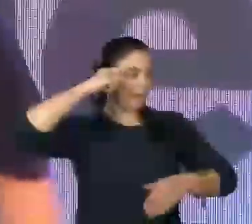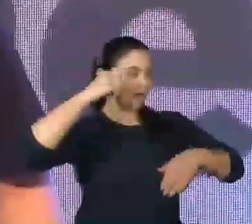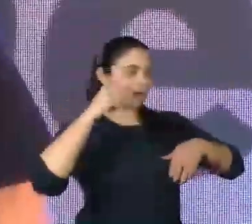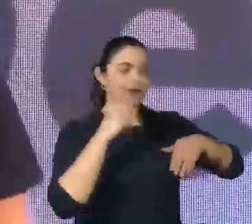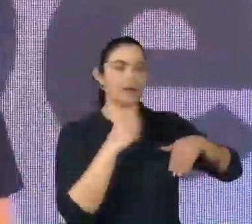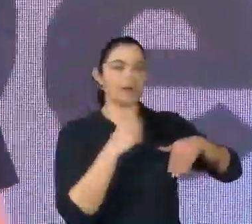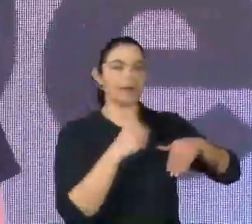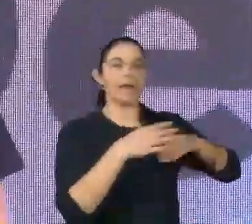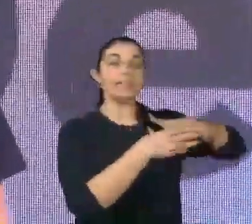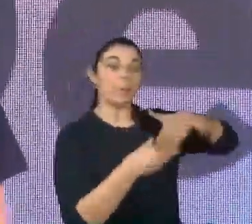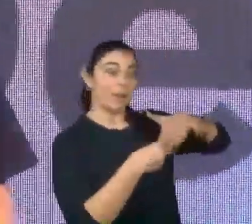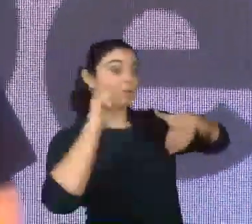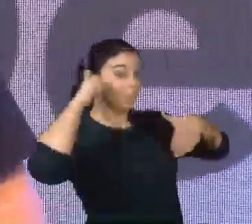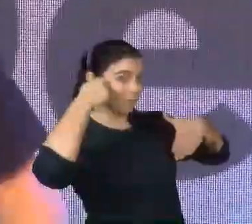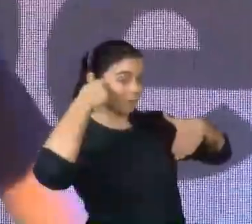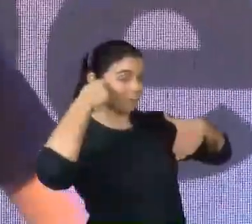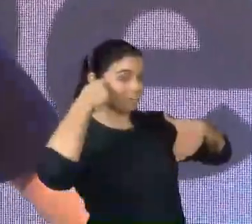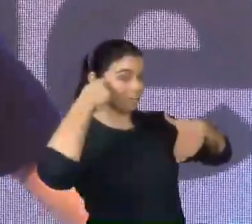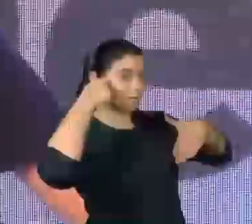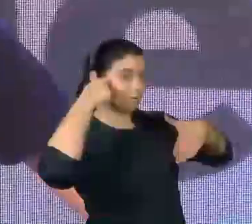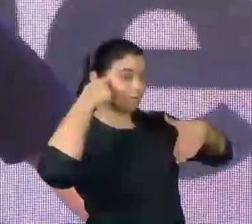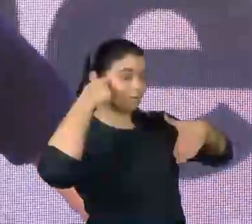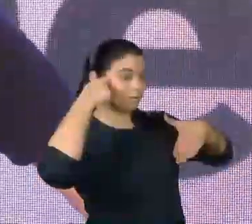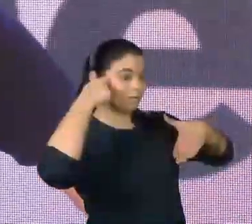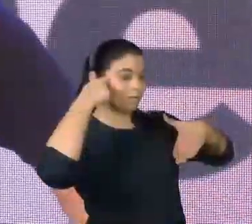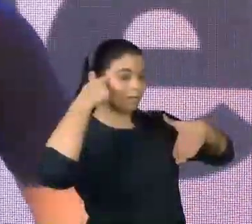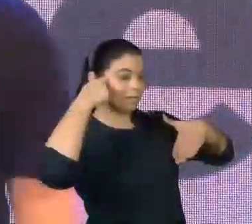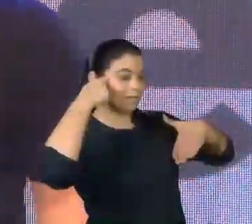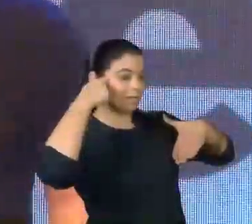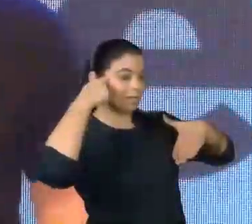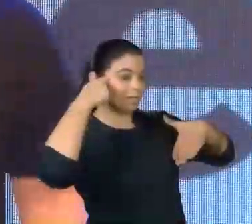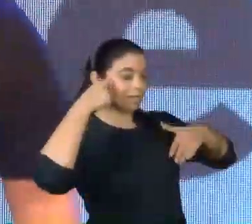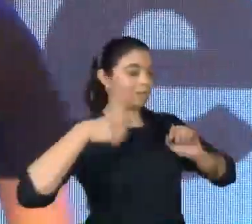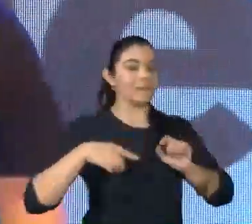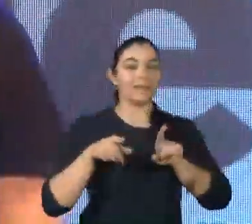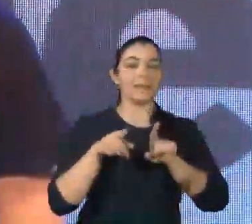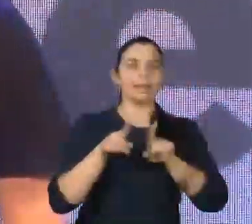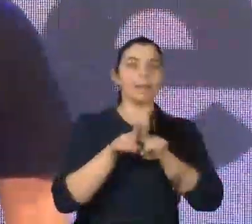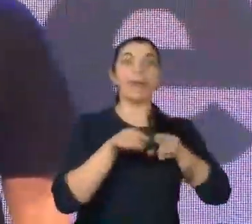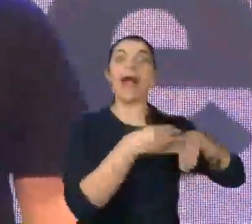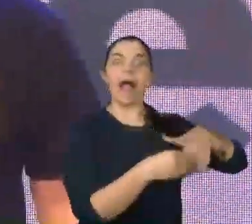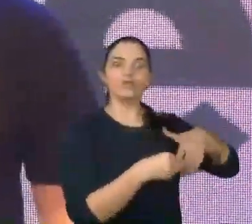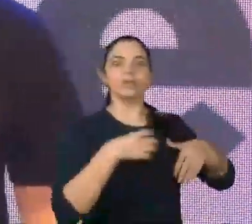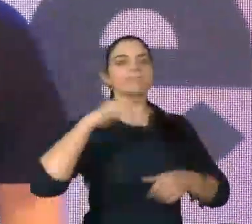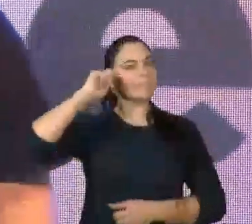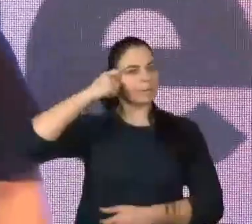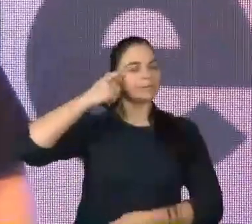É um sapato preto e a parte de baixo preta também.